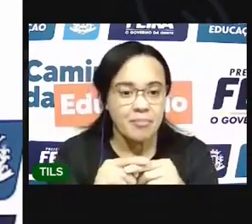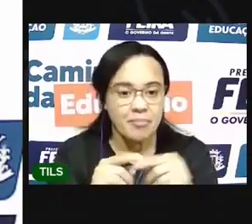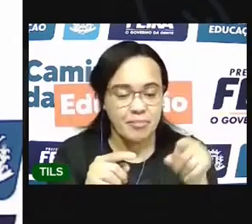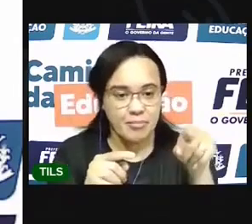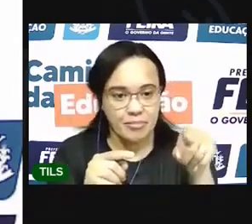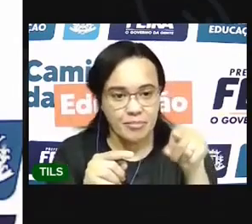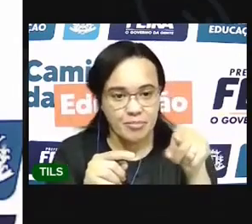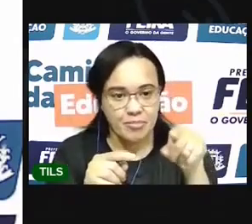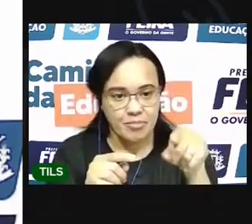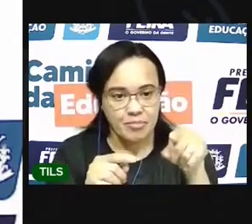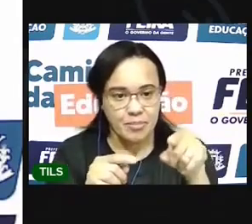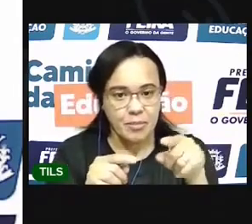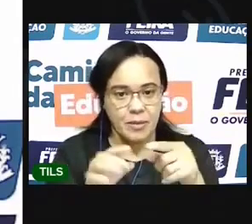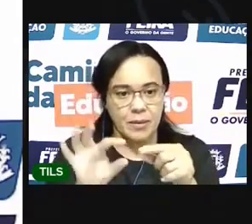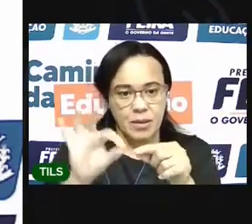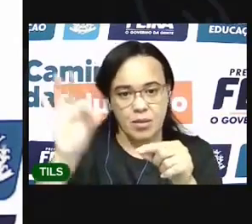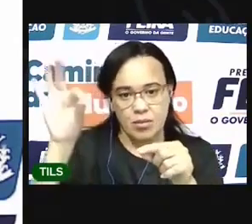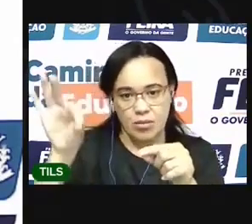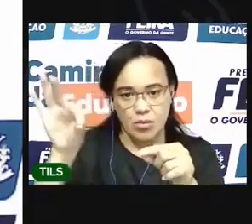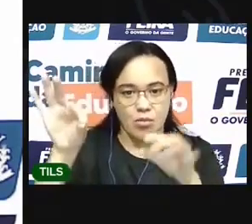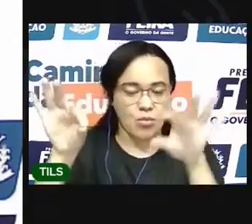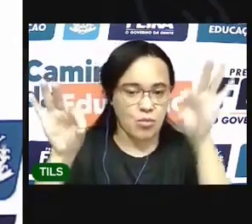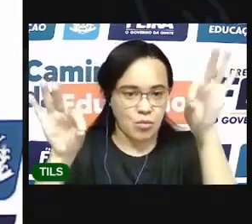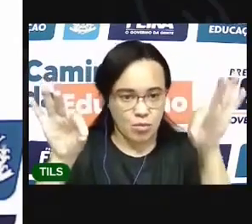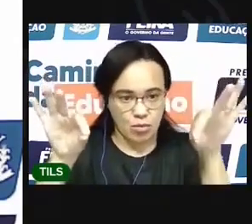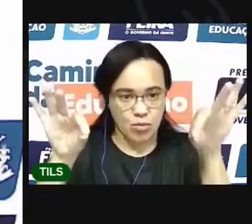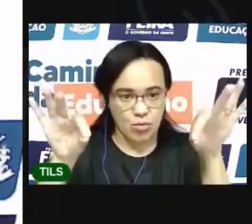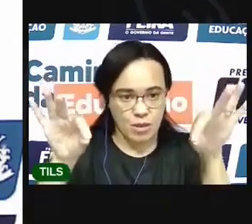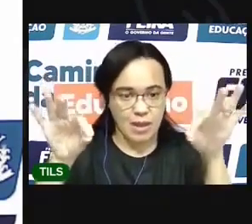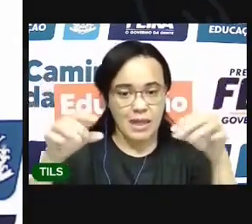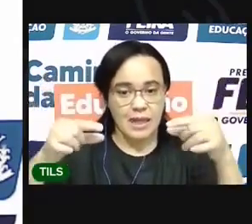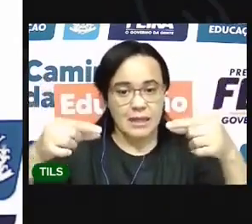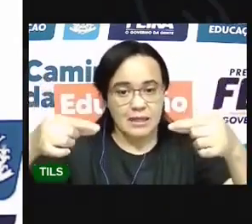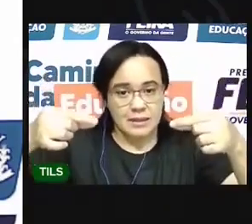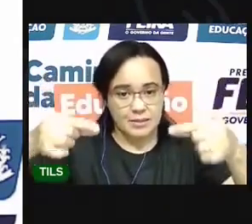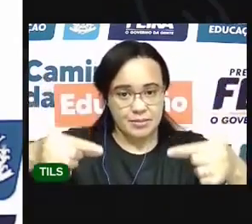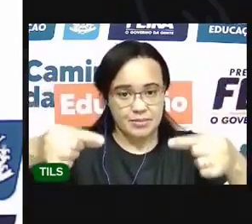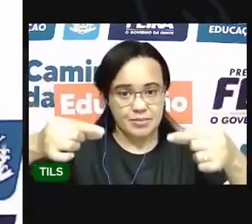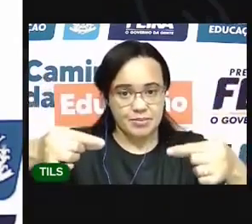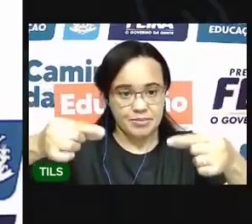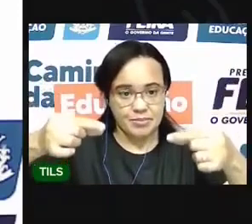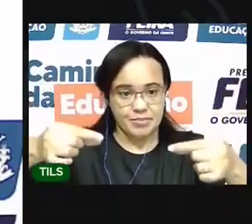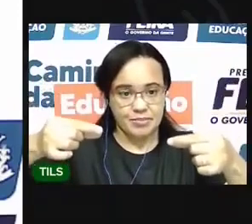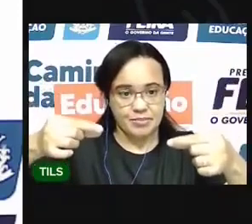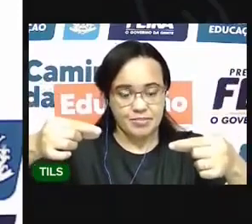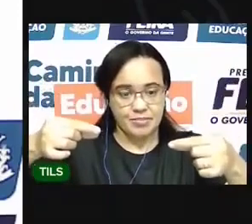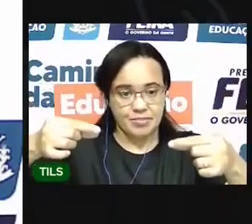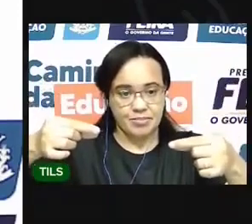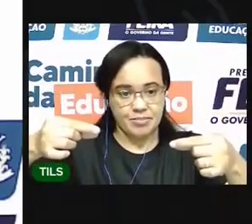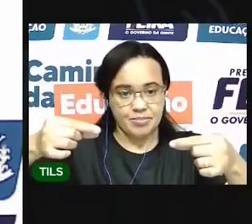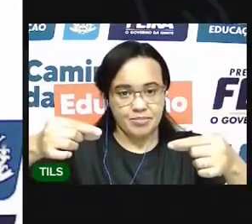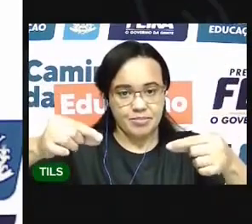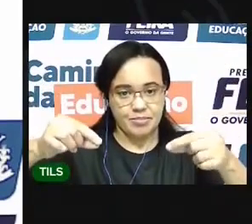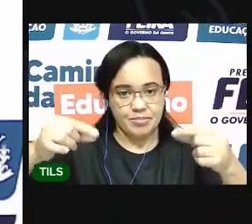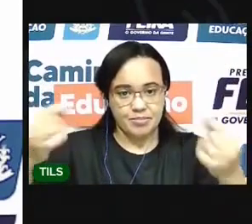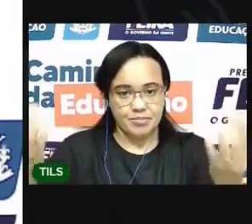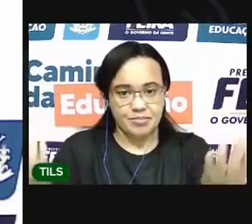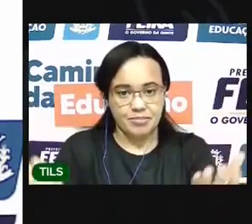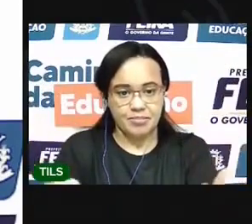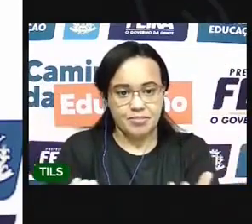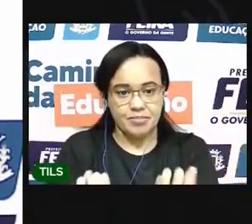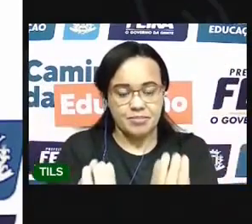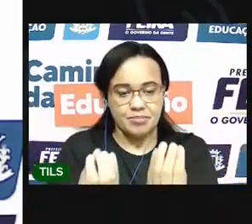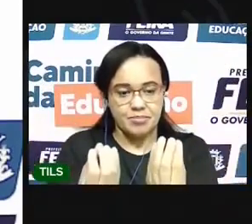Uma ponta de um lado Uma ponta da outra Você vai segurar nessas duas pontas E vai abrir Vai